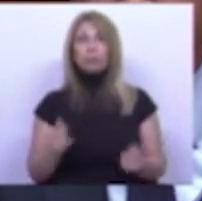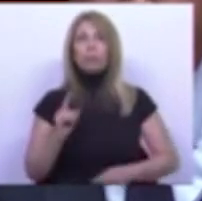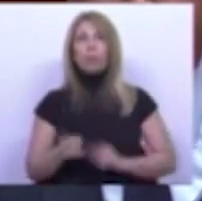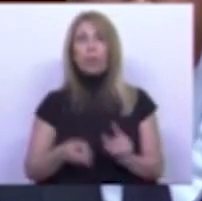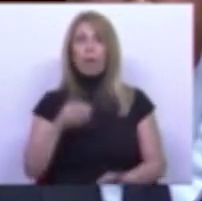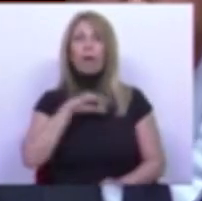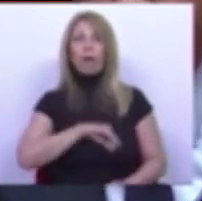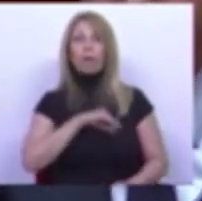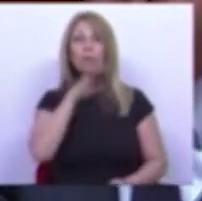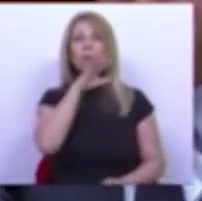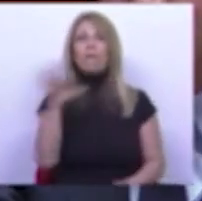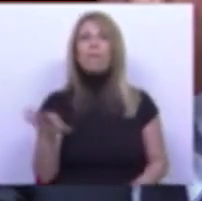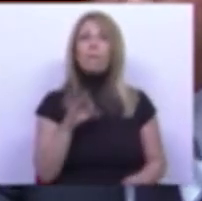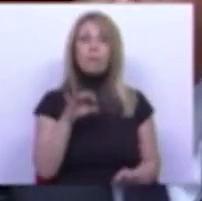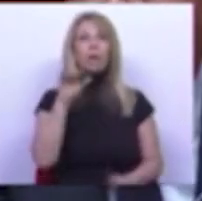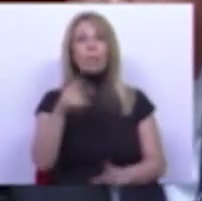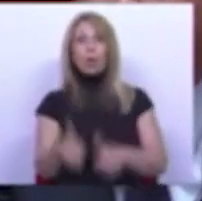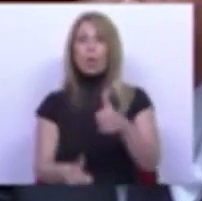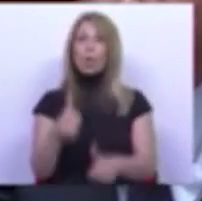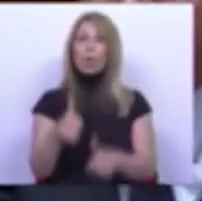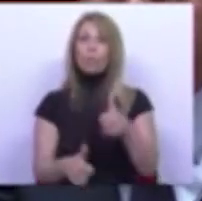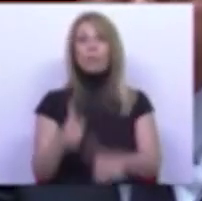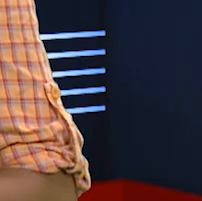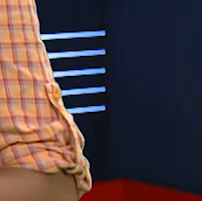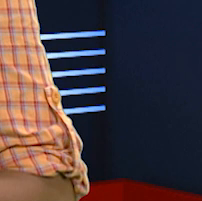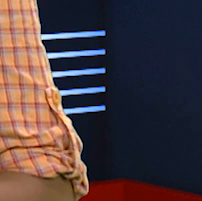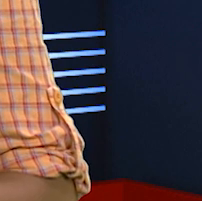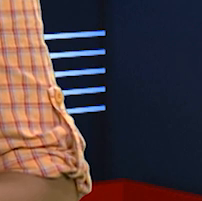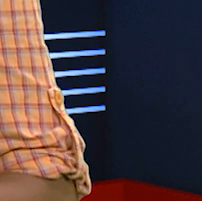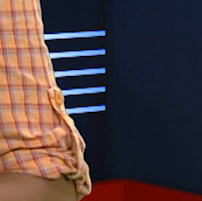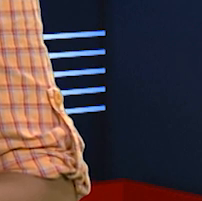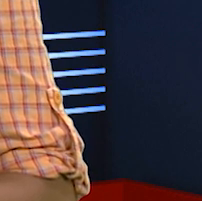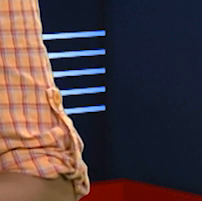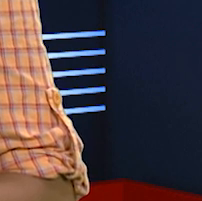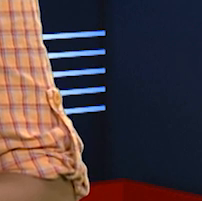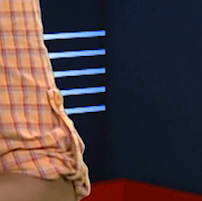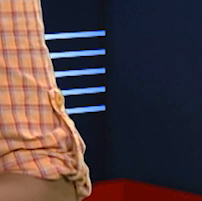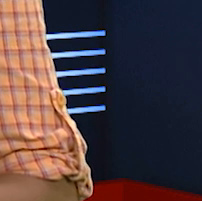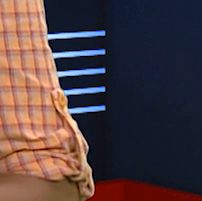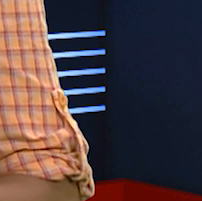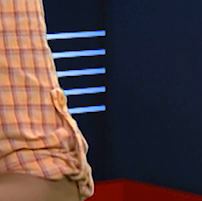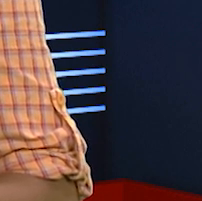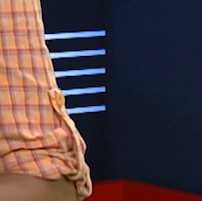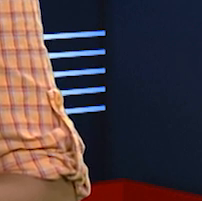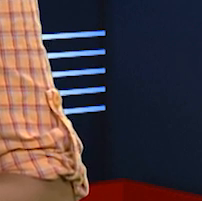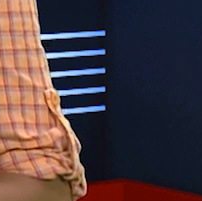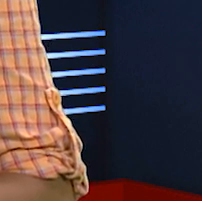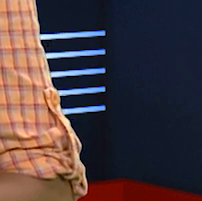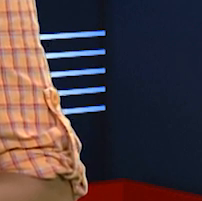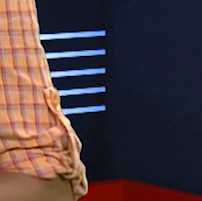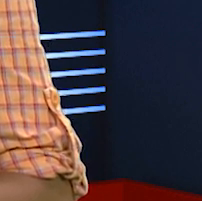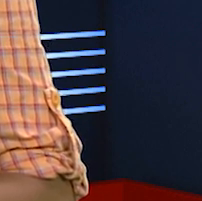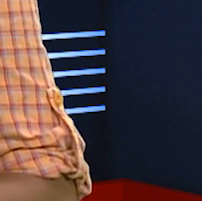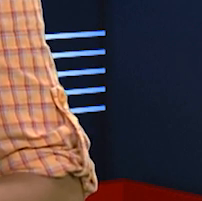rendimento das famílias e a competitividade por parte das empresas. O primeiro-ministro português afirma o objetivo de colocar Portugal no